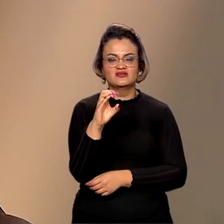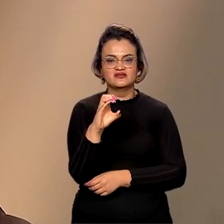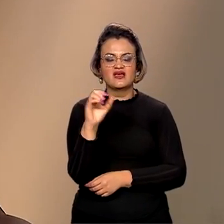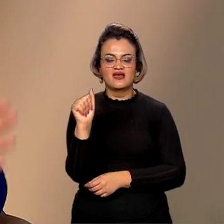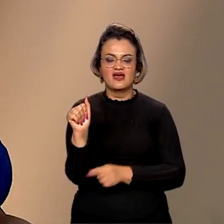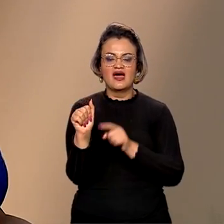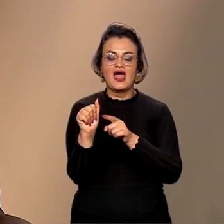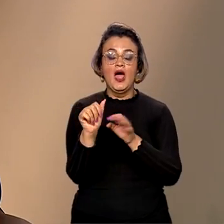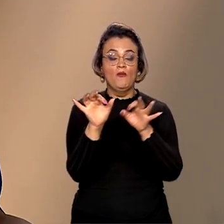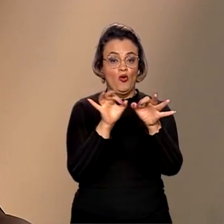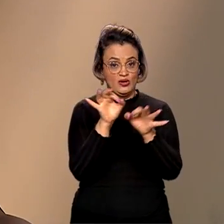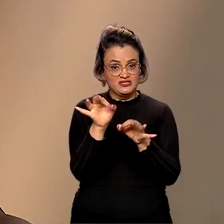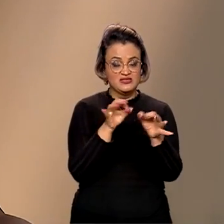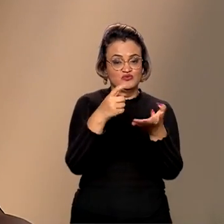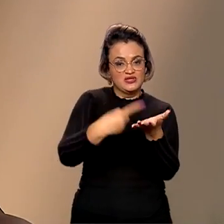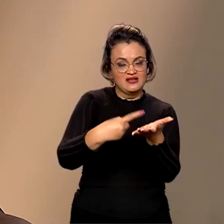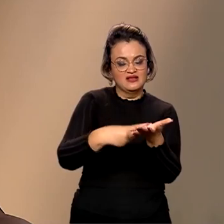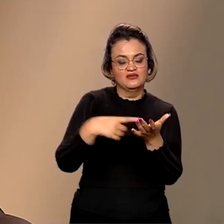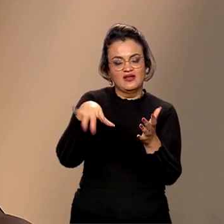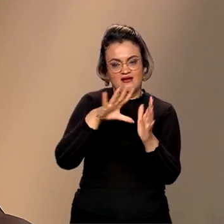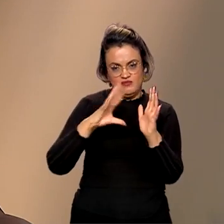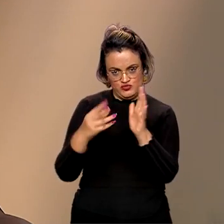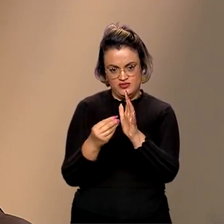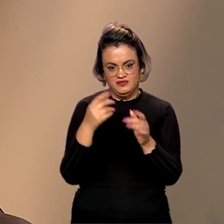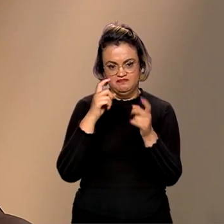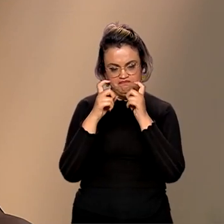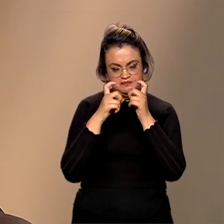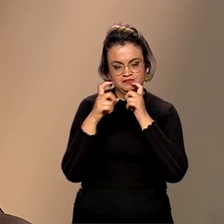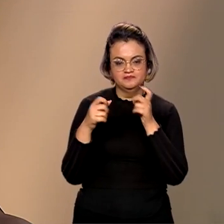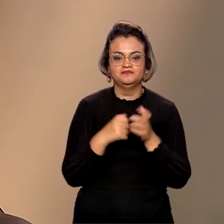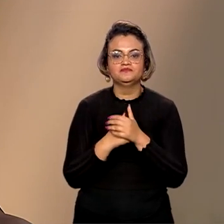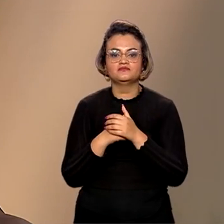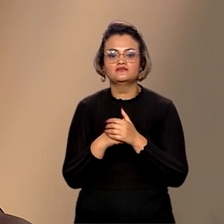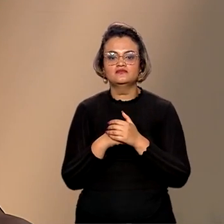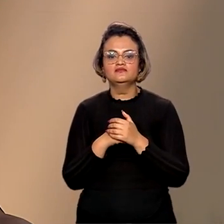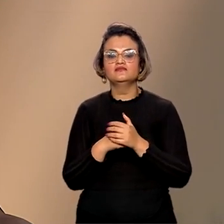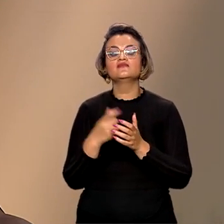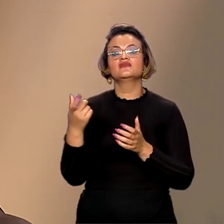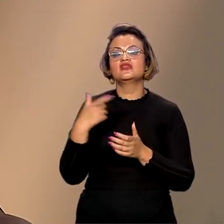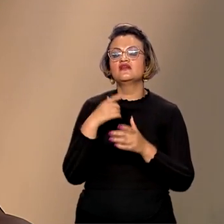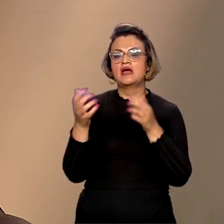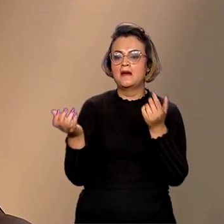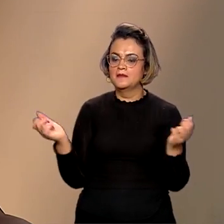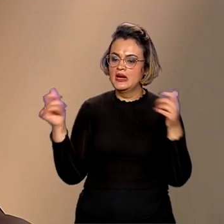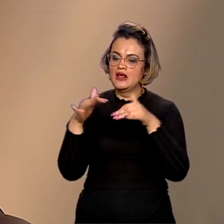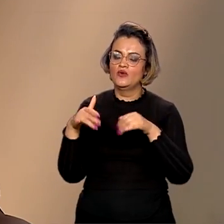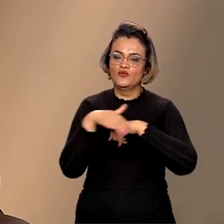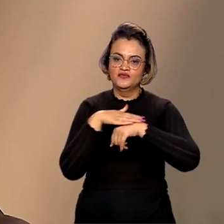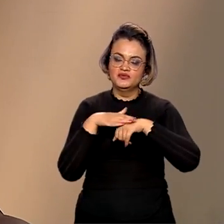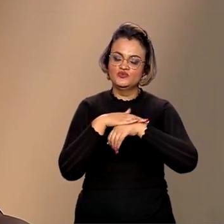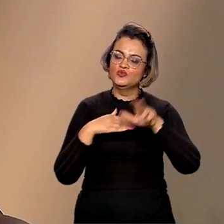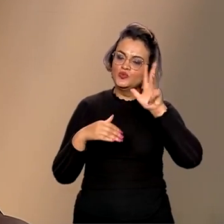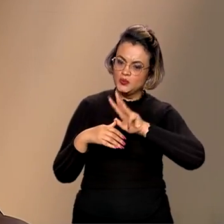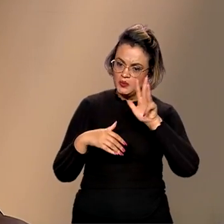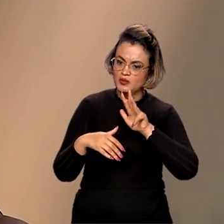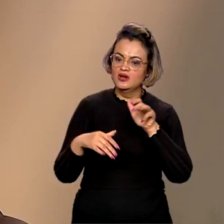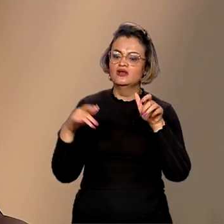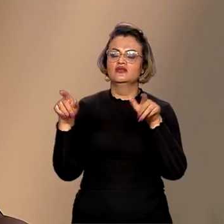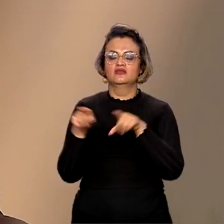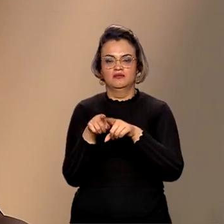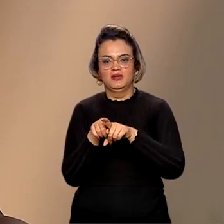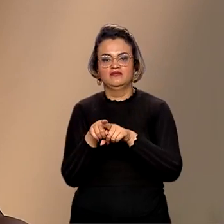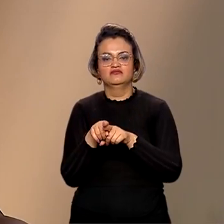organização do tratado da Bacia Amazônica. E houve esse encontro com o presidente Lula e o presidente